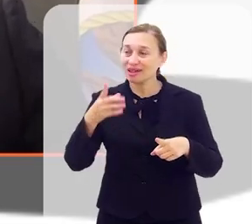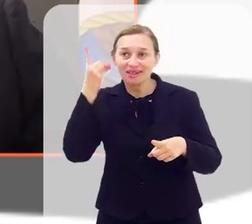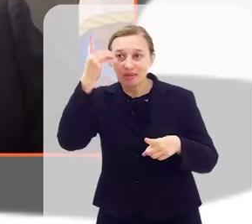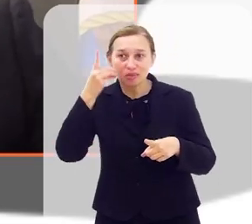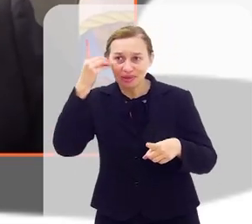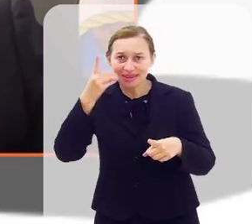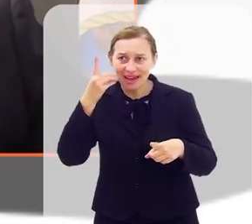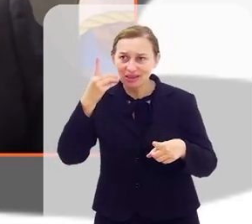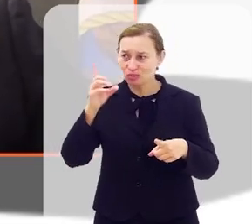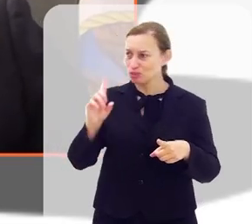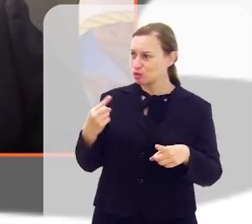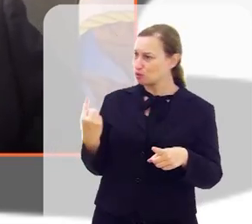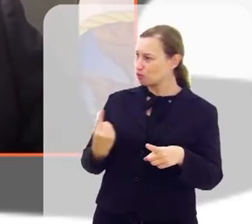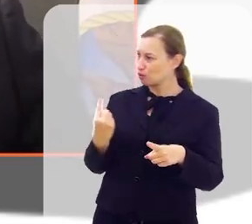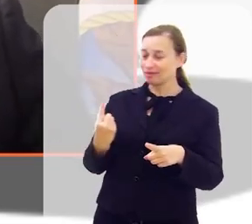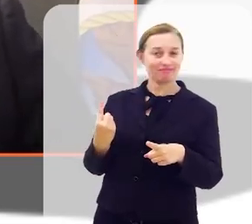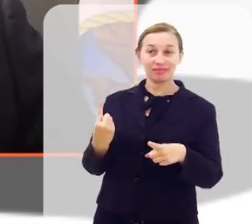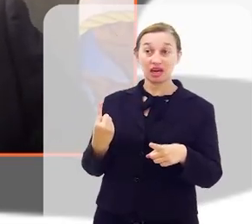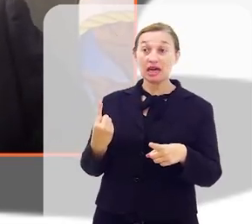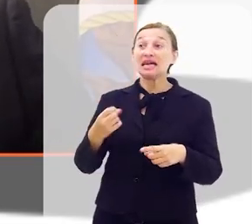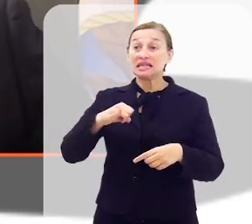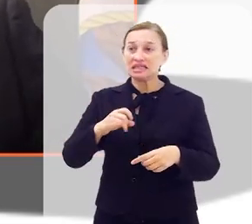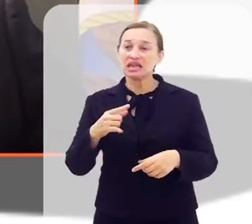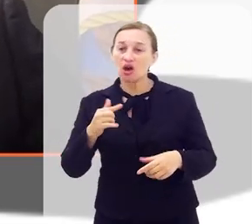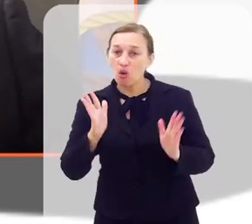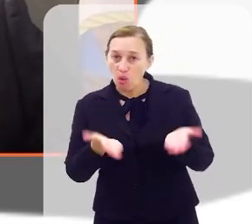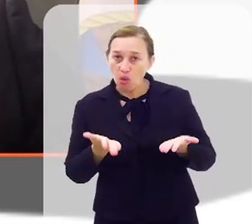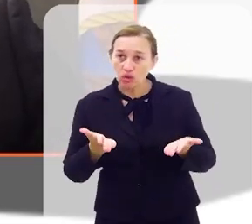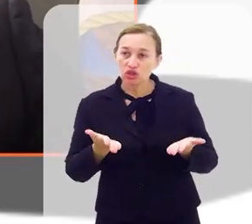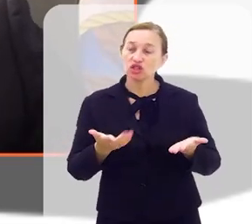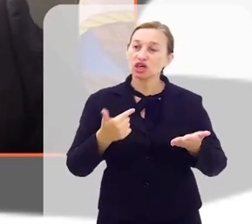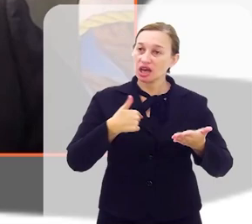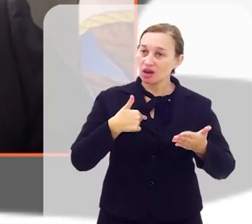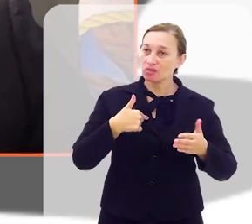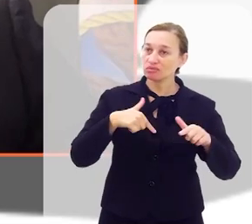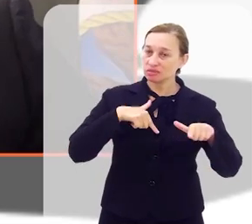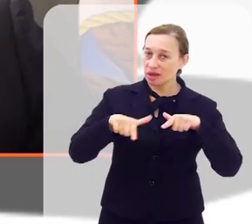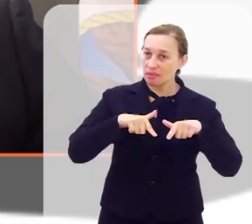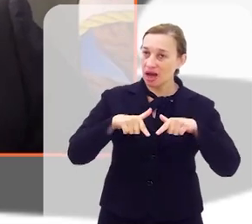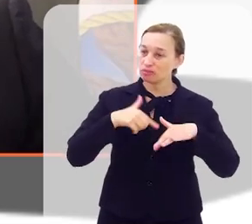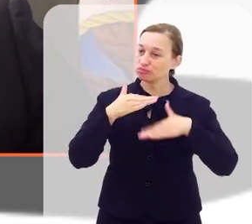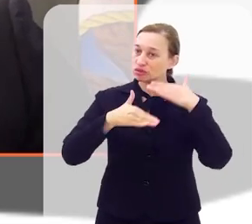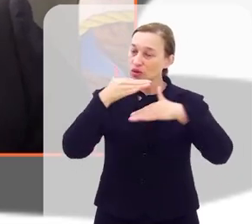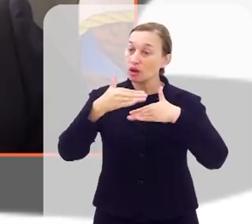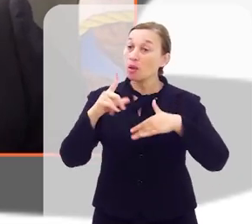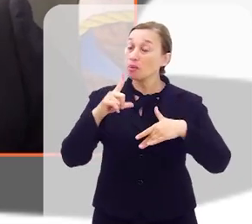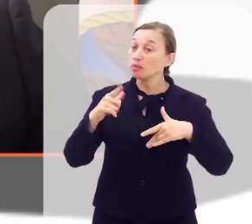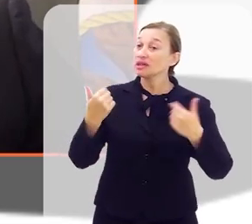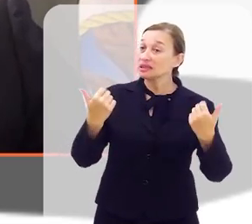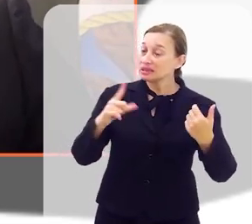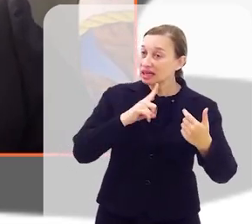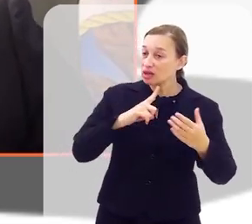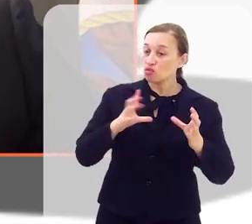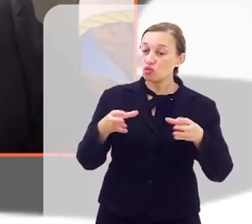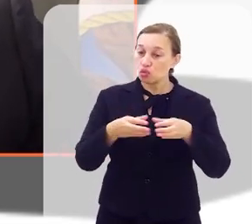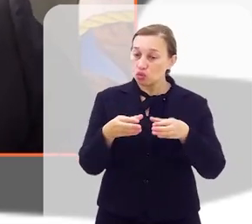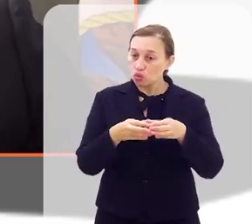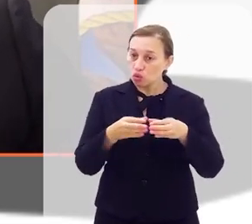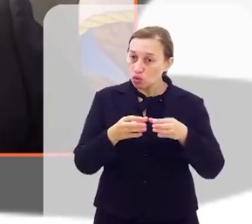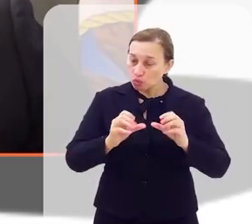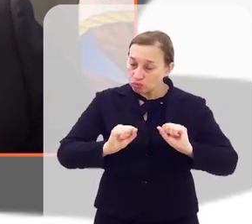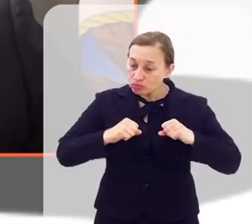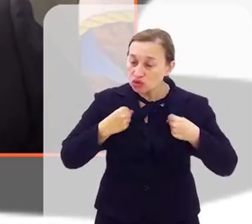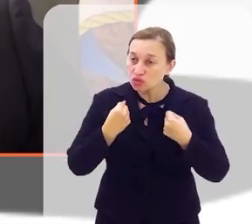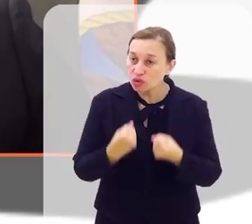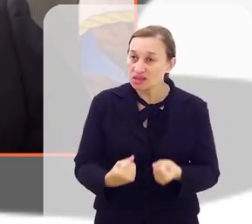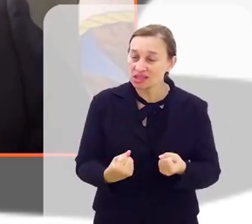deputado sem equipe, se hoje eu estou aqui é porque nós temos uma equipe dedicada, equipe que tem nos ajudado a